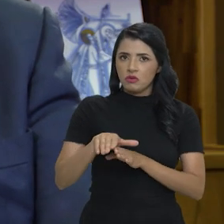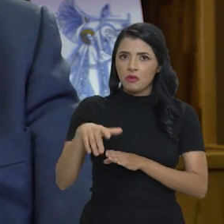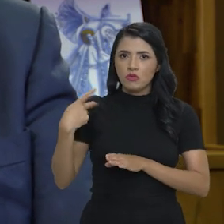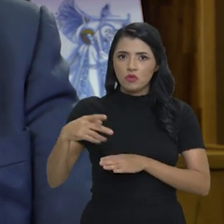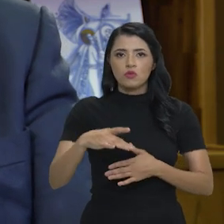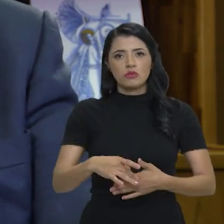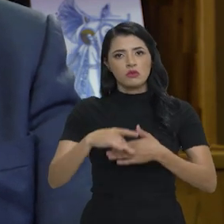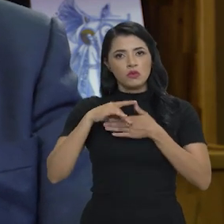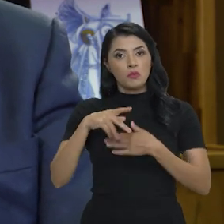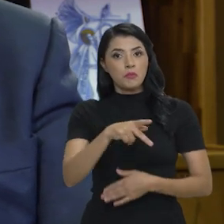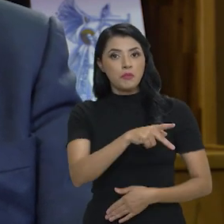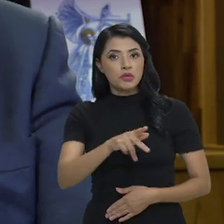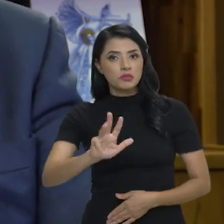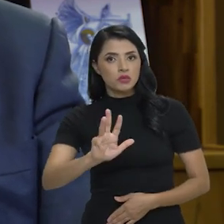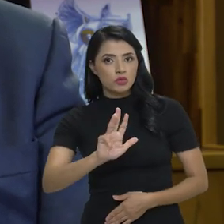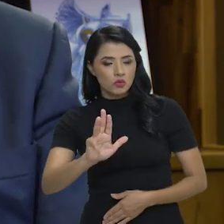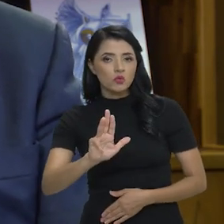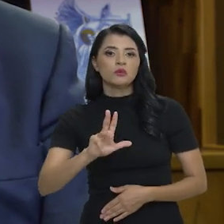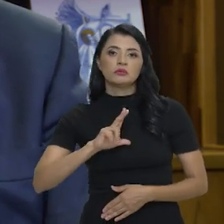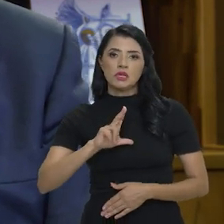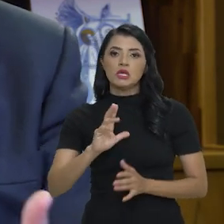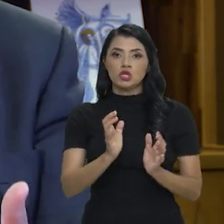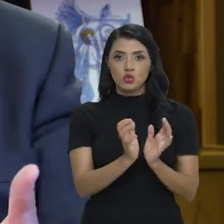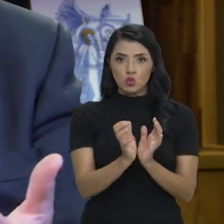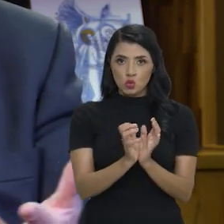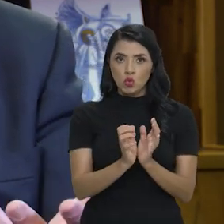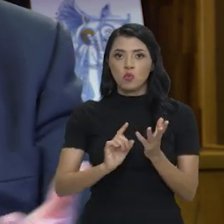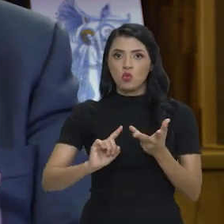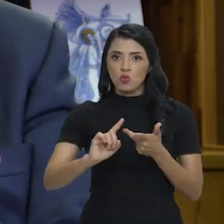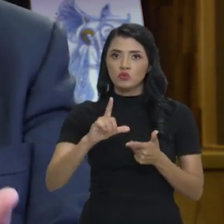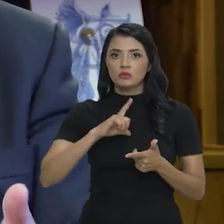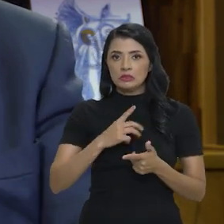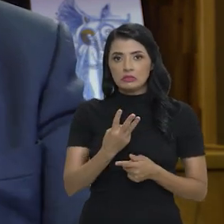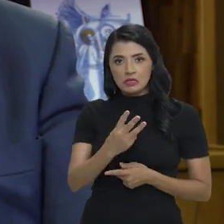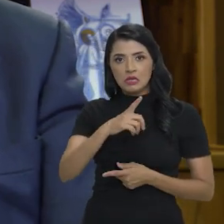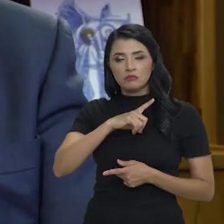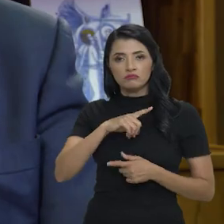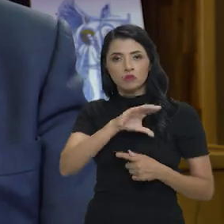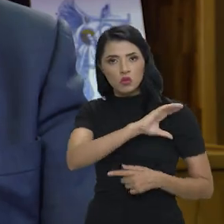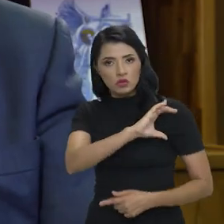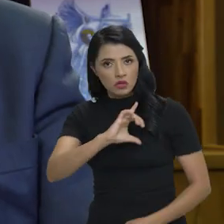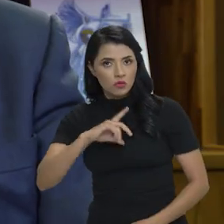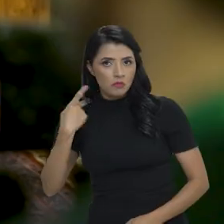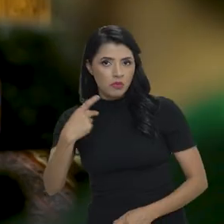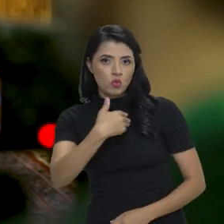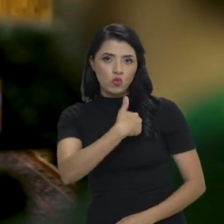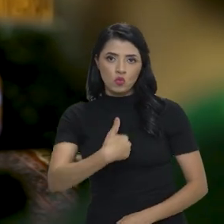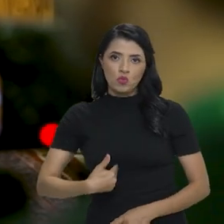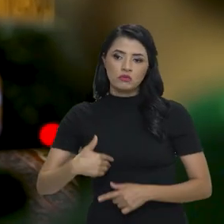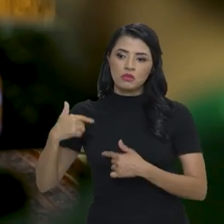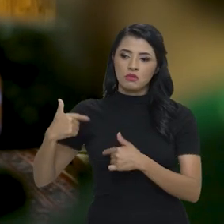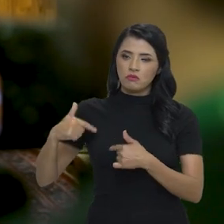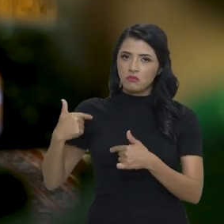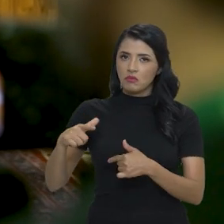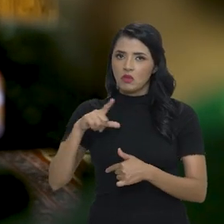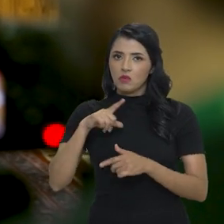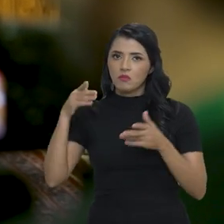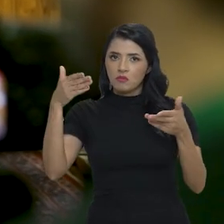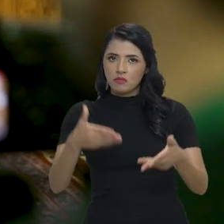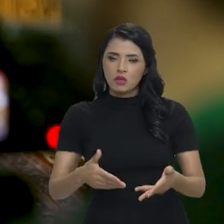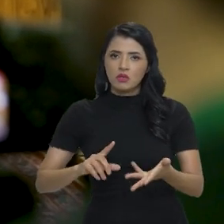orientação e liderança do presidente Lula, o grupo tripartite, que está trabalhando, coordenada pelo governo,